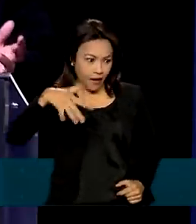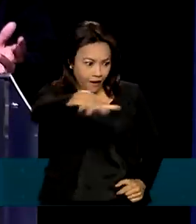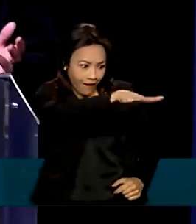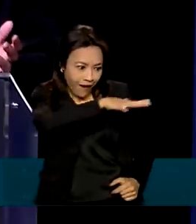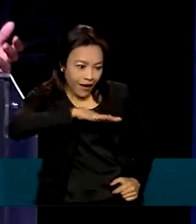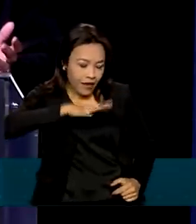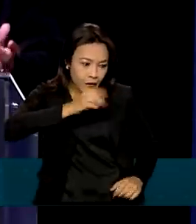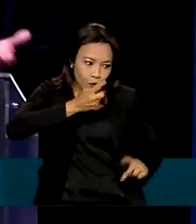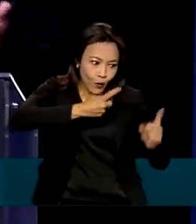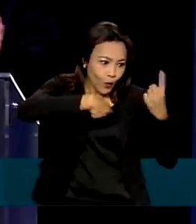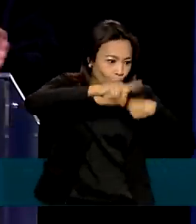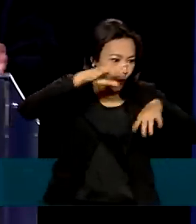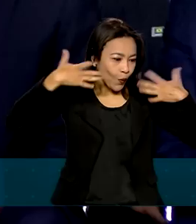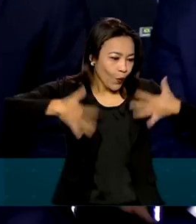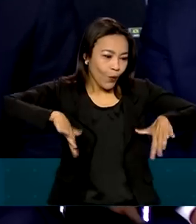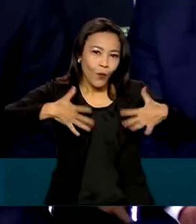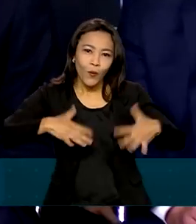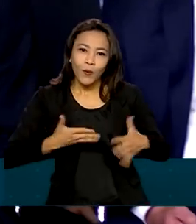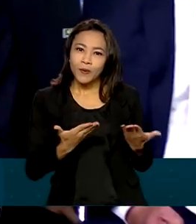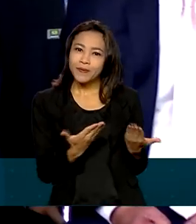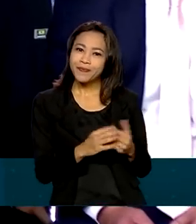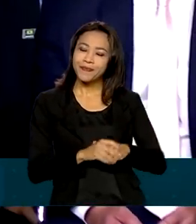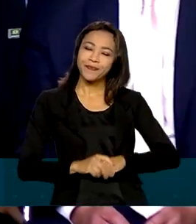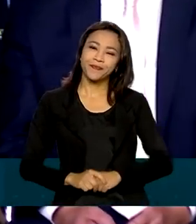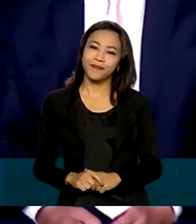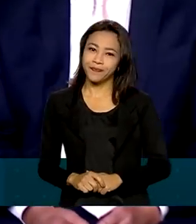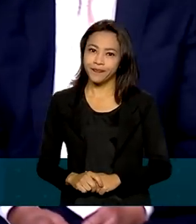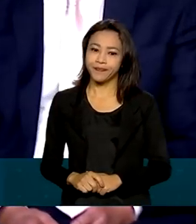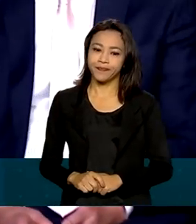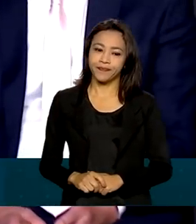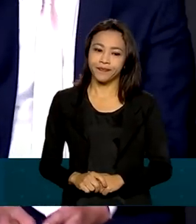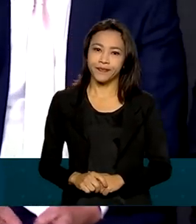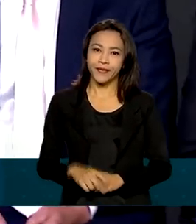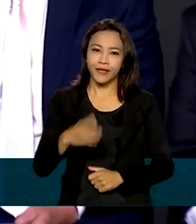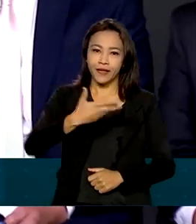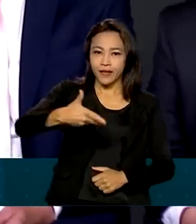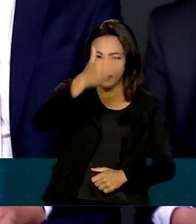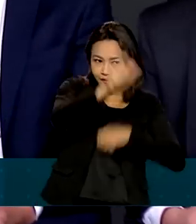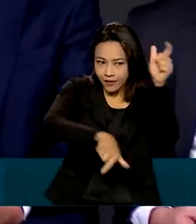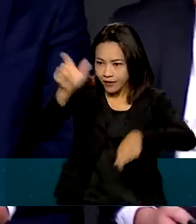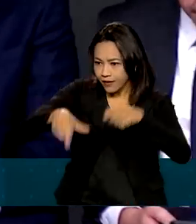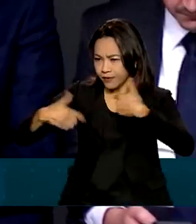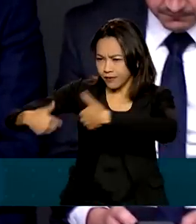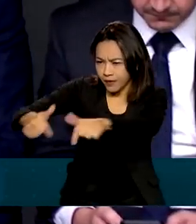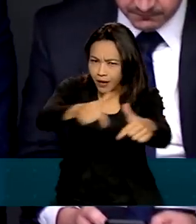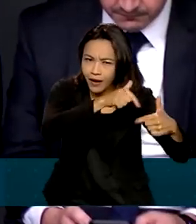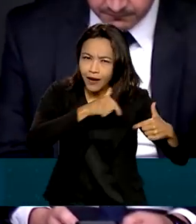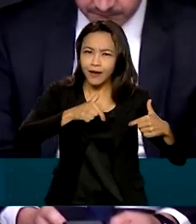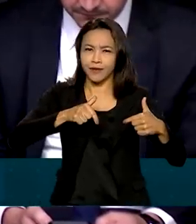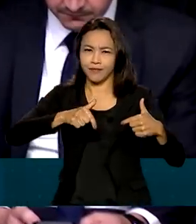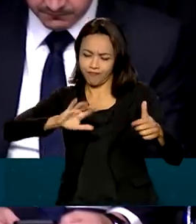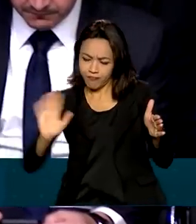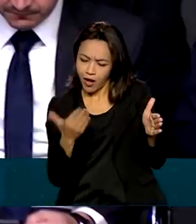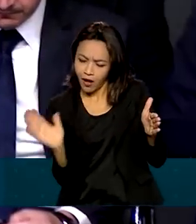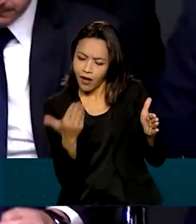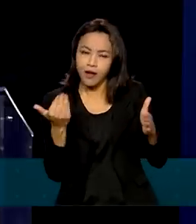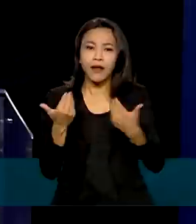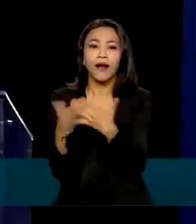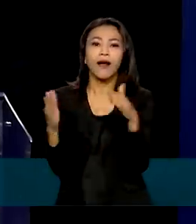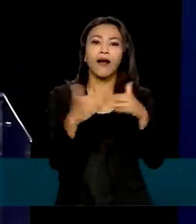superou as expectativas. Aqueles que trabalham, produzem, geram empregos,